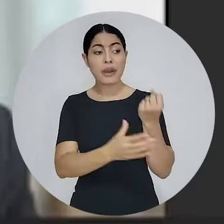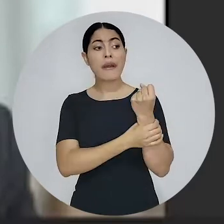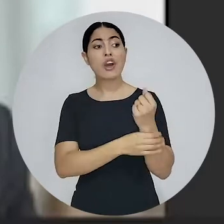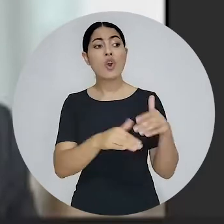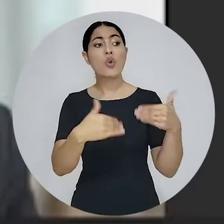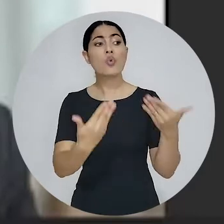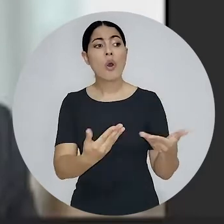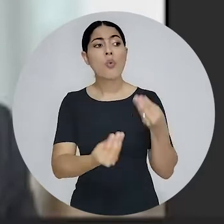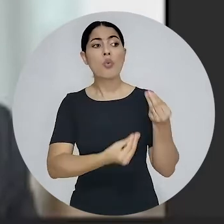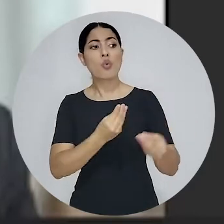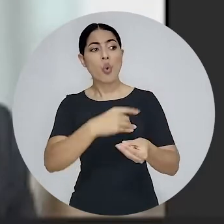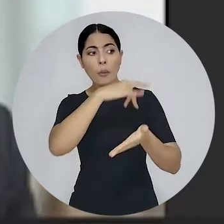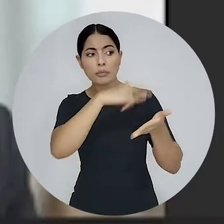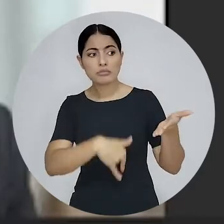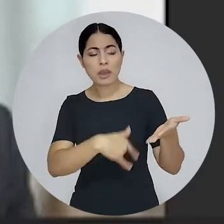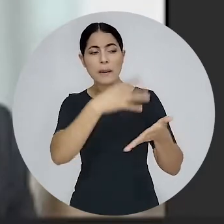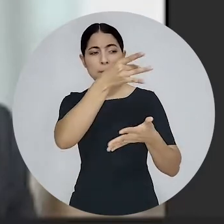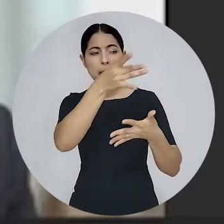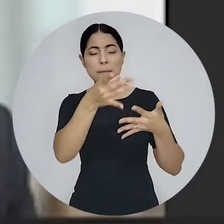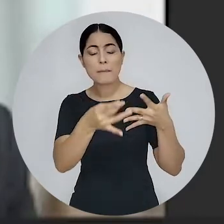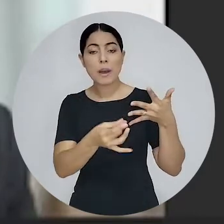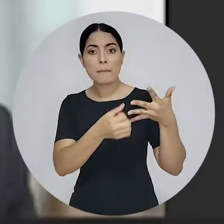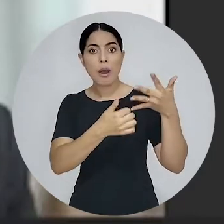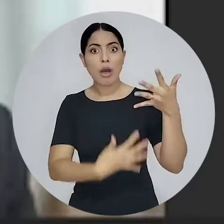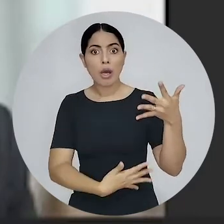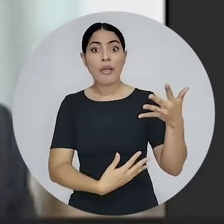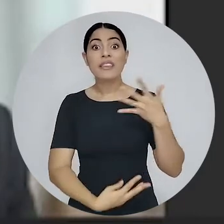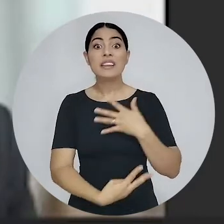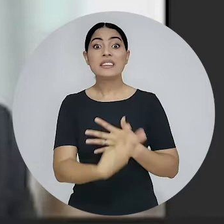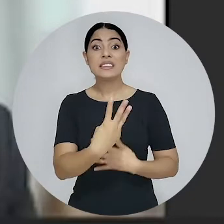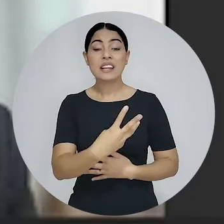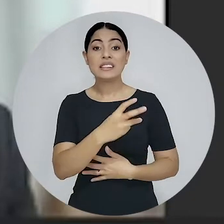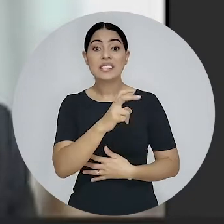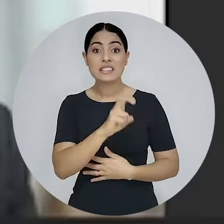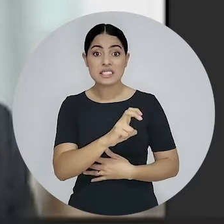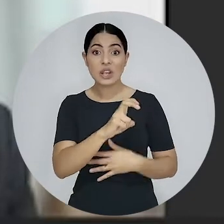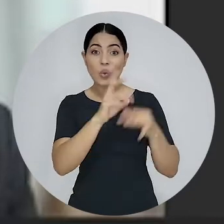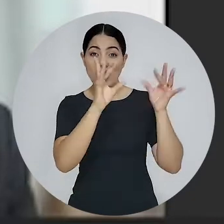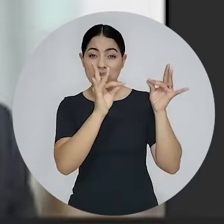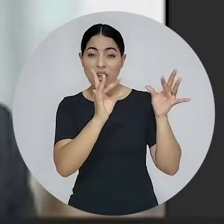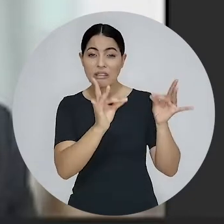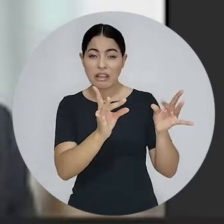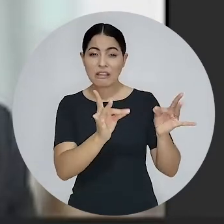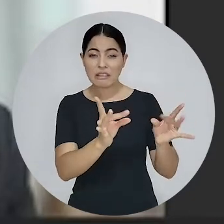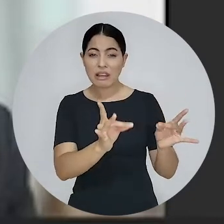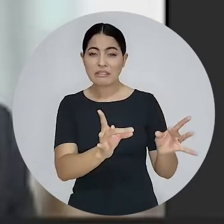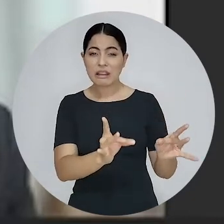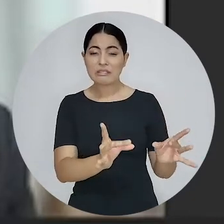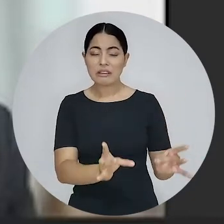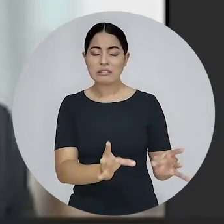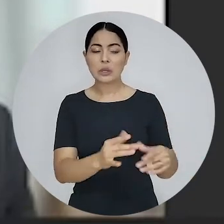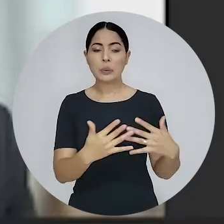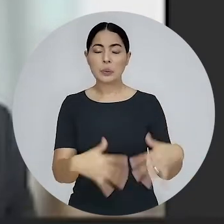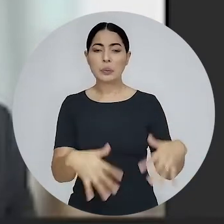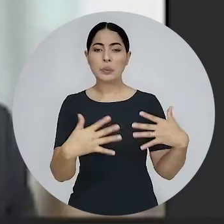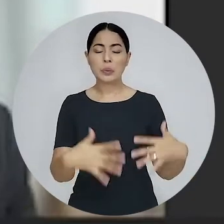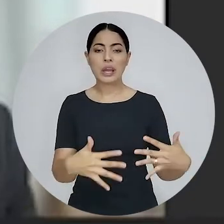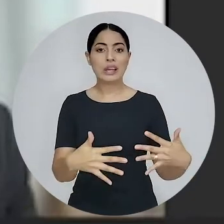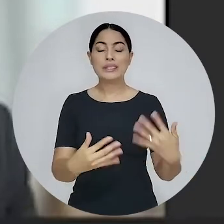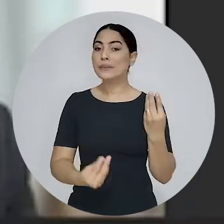que eu quero ver o que é que lhe garante a convenção coletiva. Você viu 35 cláusulas, 35